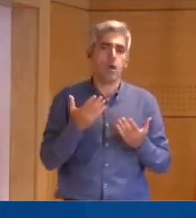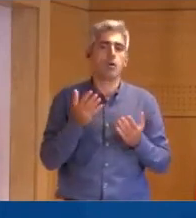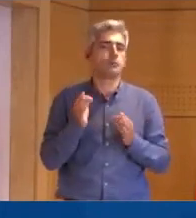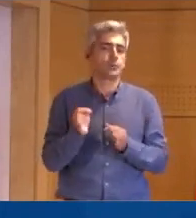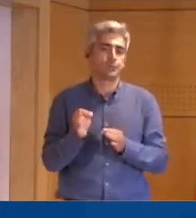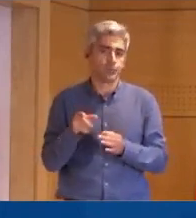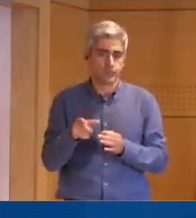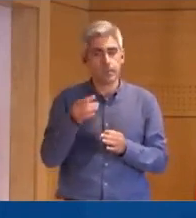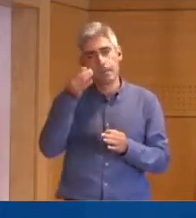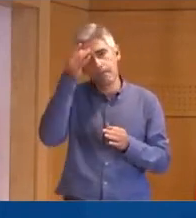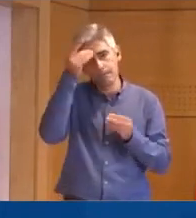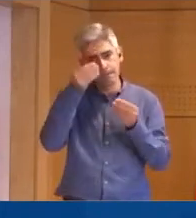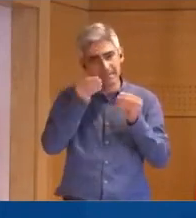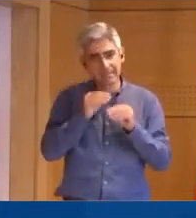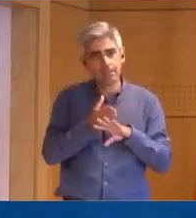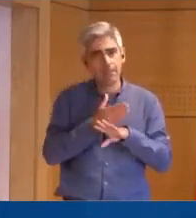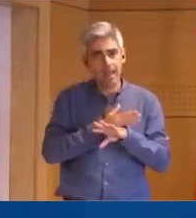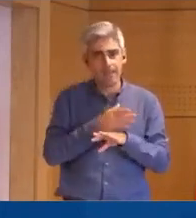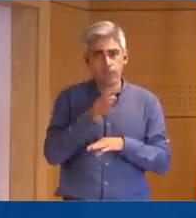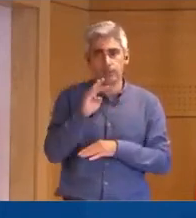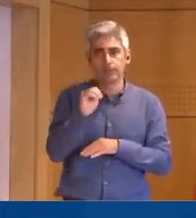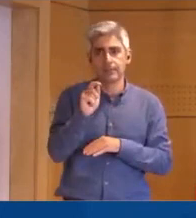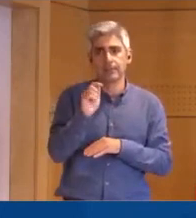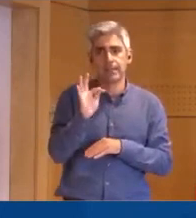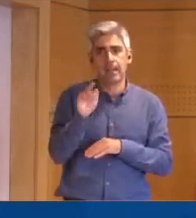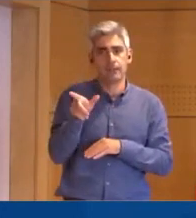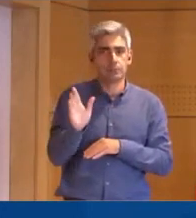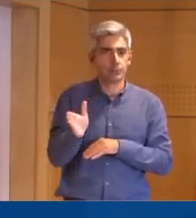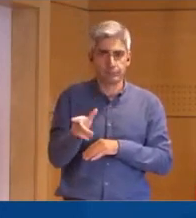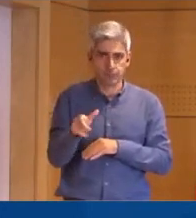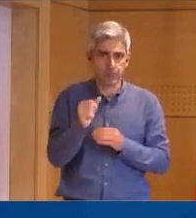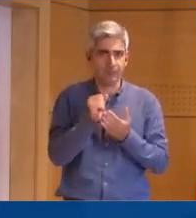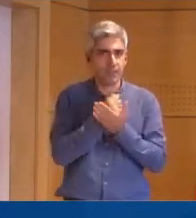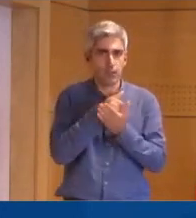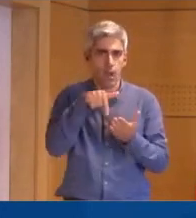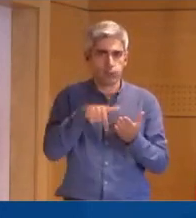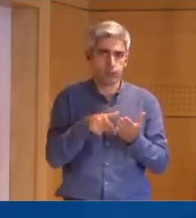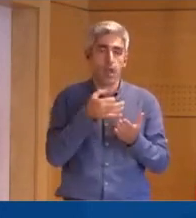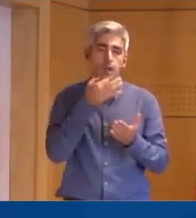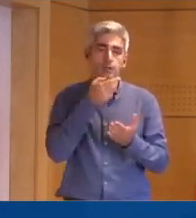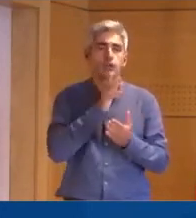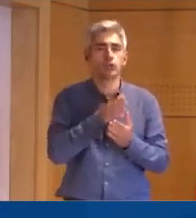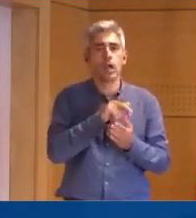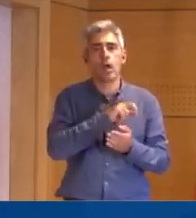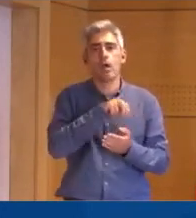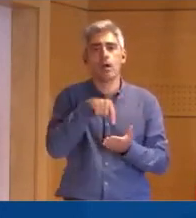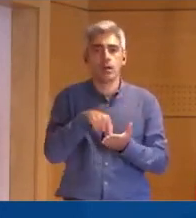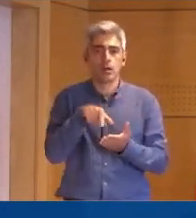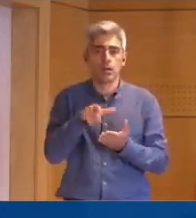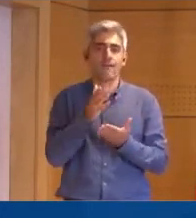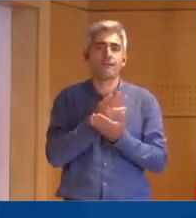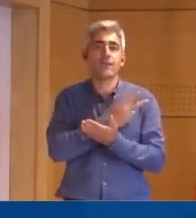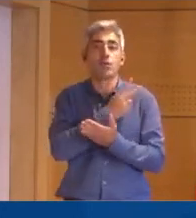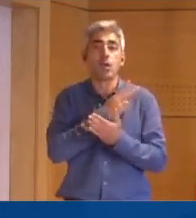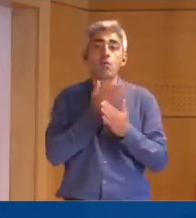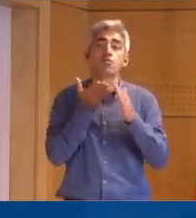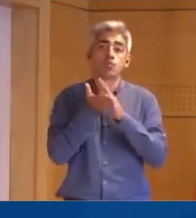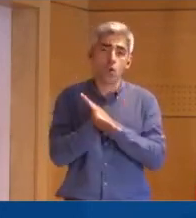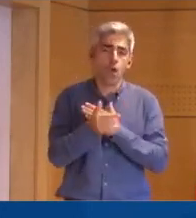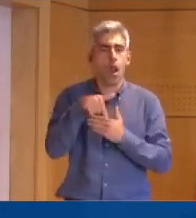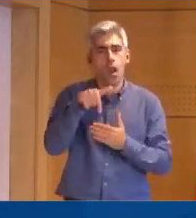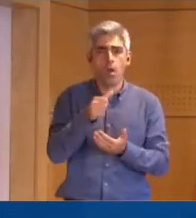dispensado o parecer prévio do SEF para este tipo de visto, desde que o requerente já se encontre admitido na